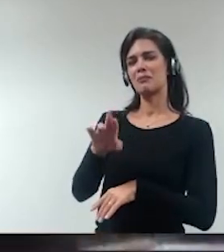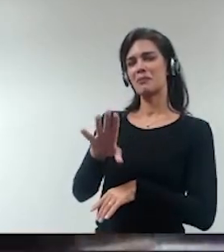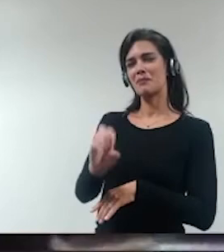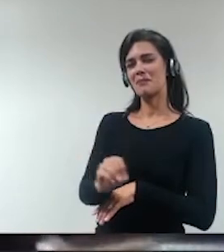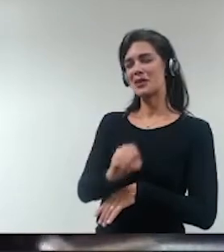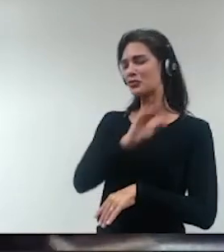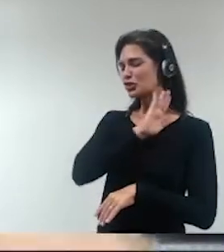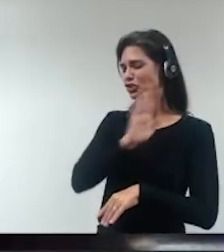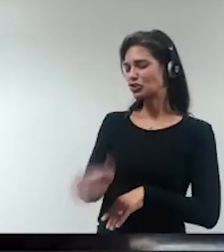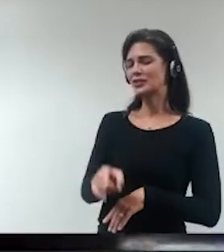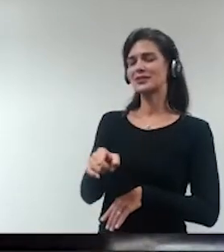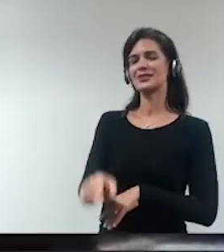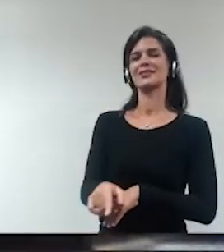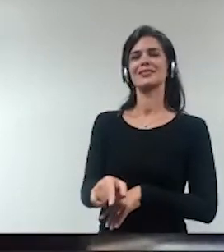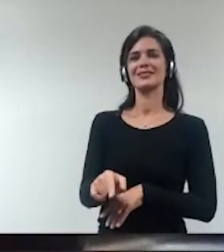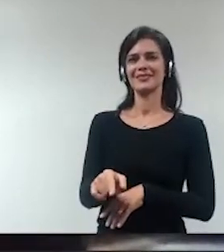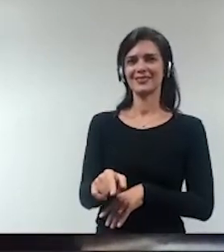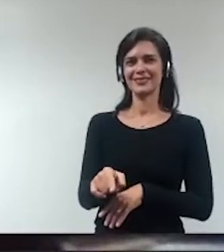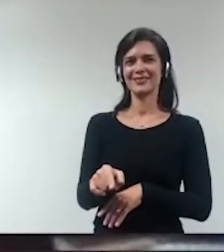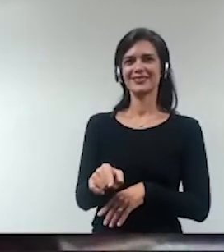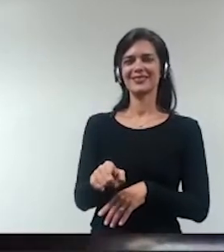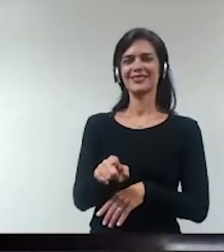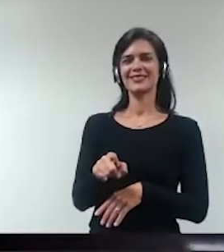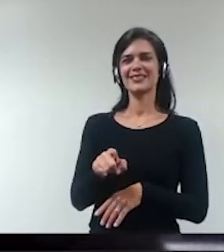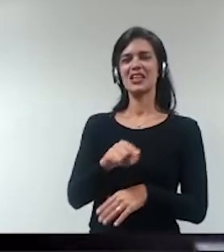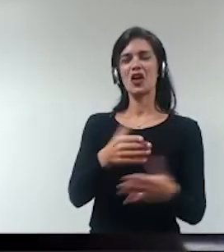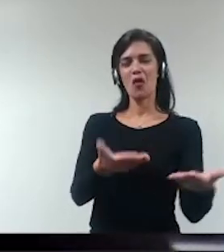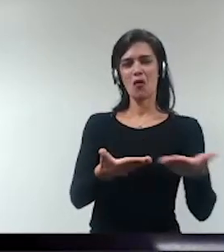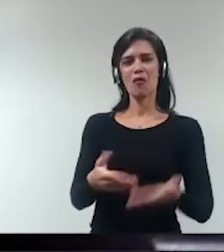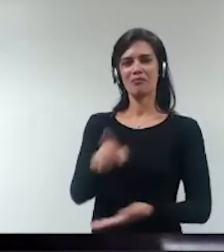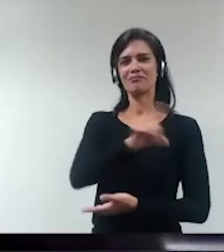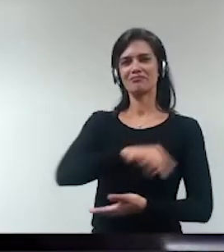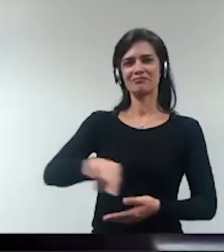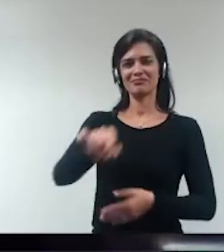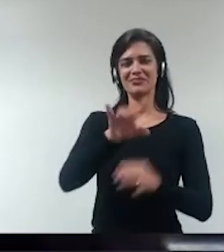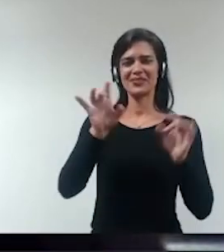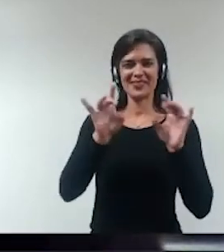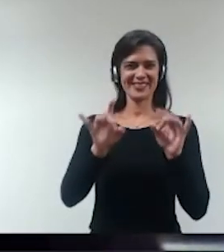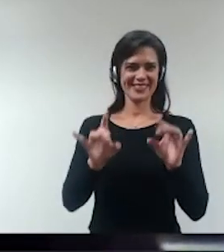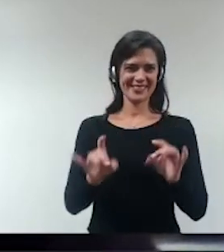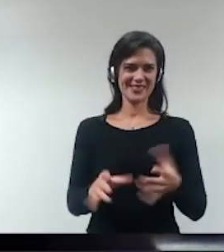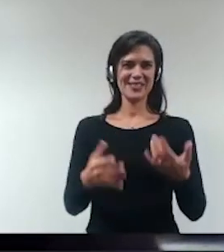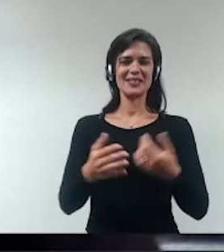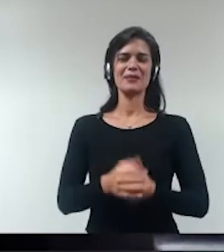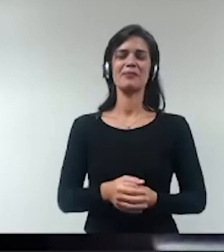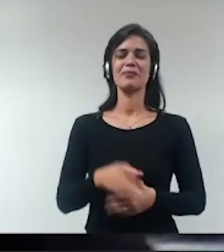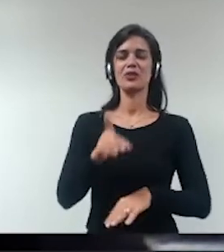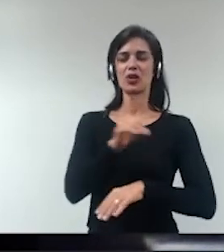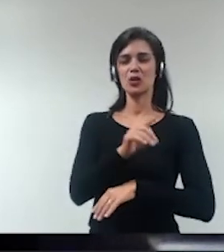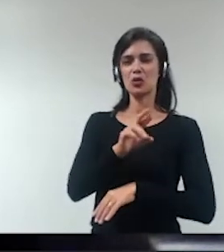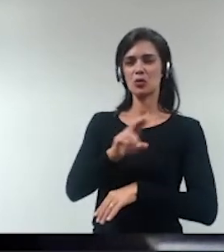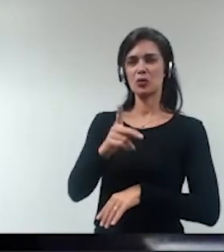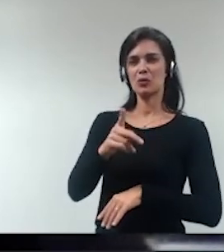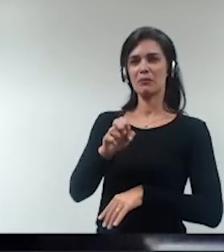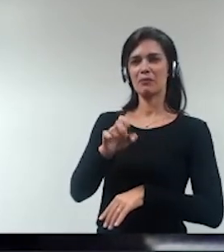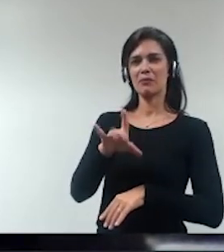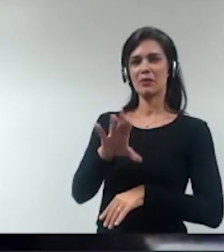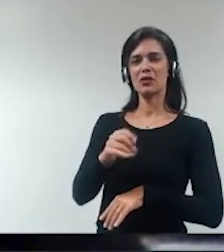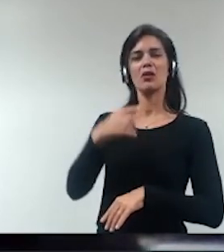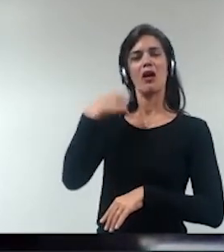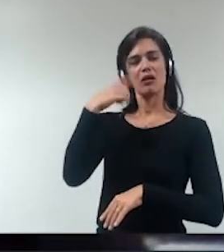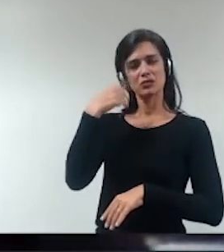passar imediatamente para o doutor Pedro que são os nossos convidados vocês hoje que são as estrelas então doutor Pedro Henrique Reinaldo